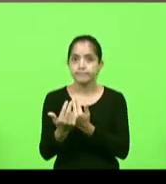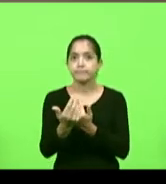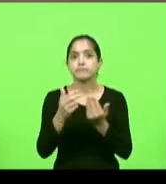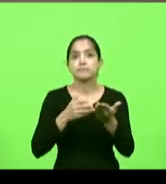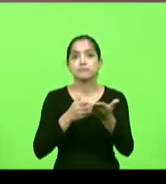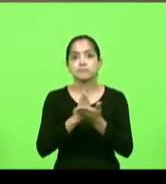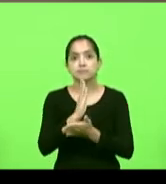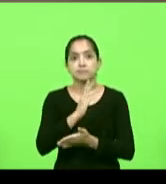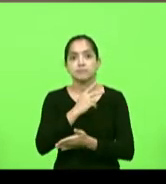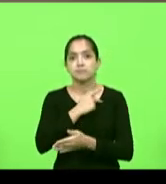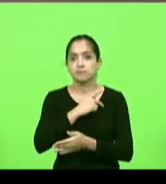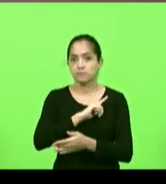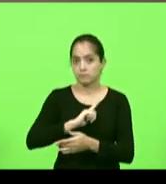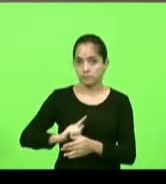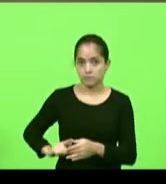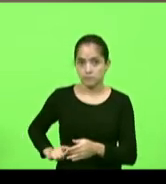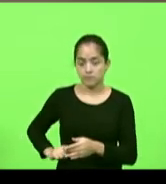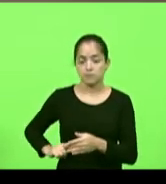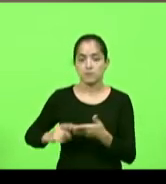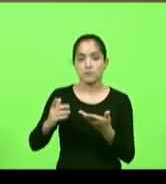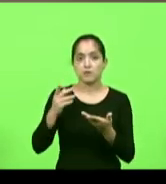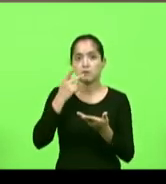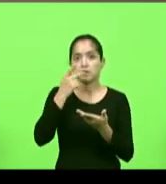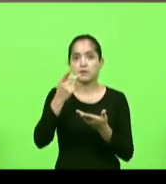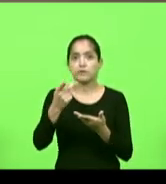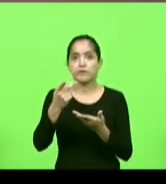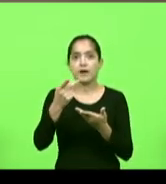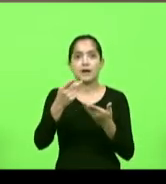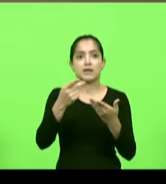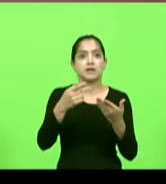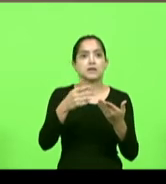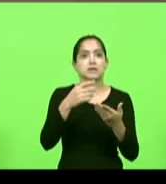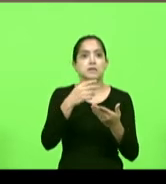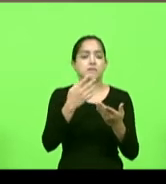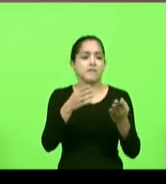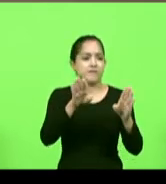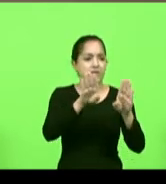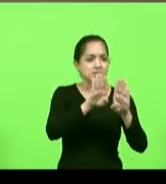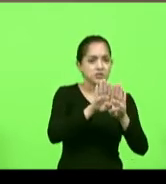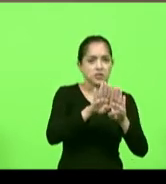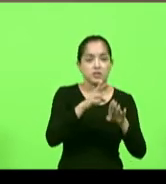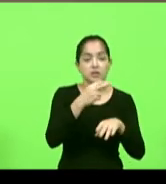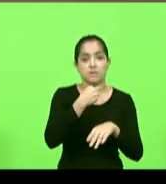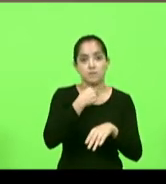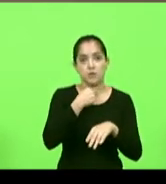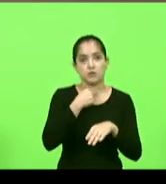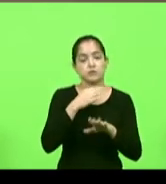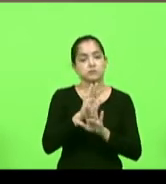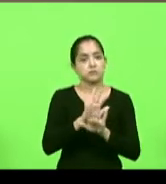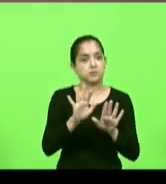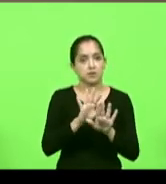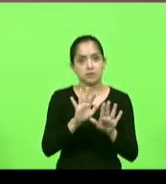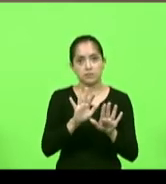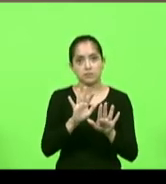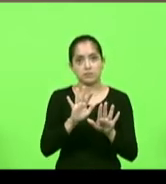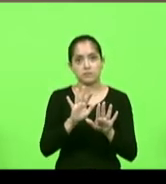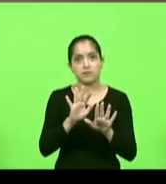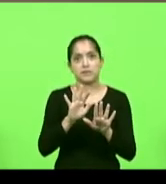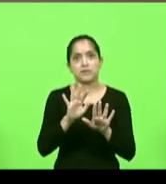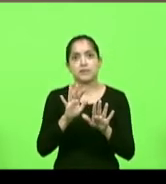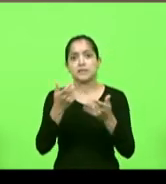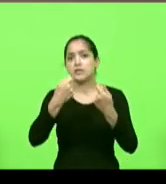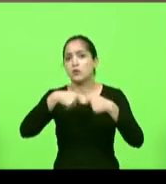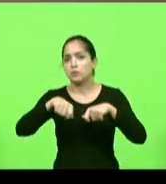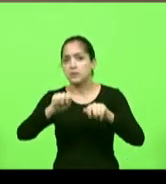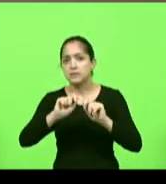governador quando o ministro diz que as igrejas não podem ser fechadas ele não está dizendo que as igrejas não precisam